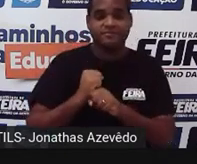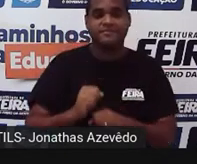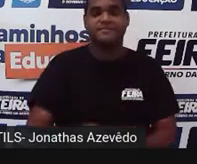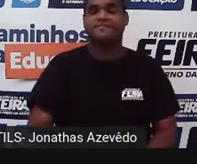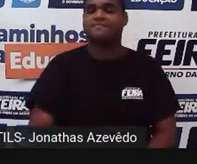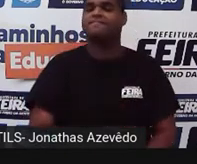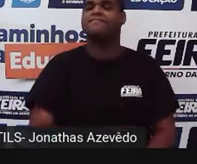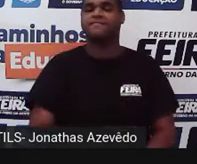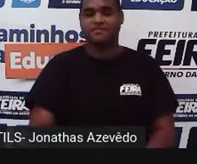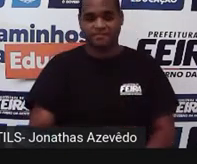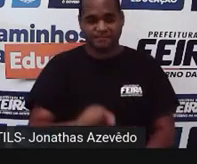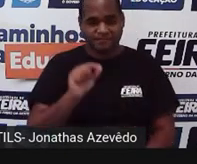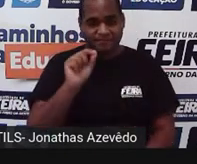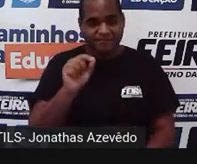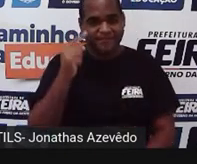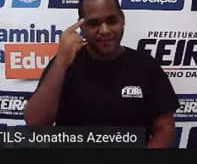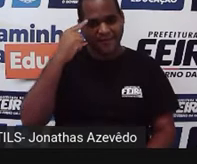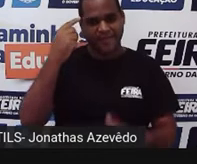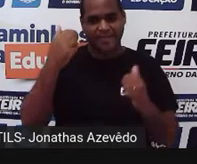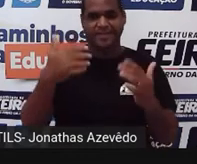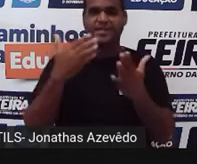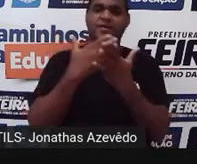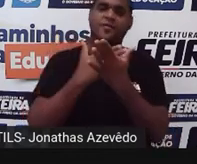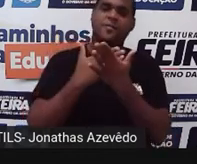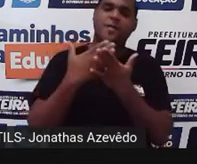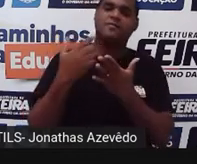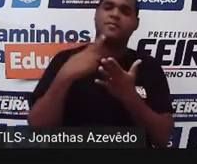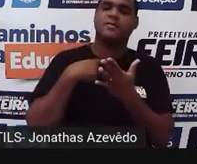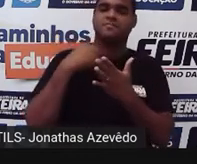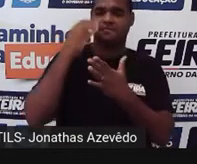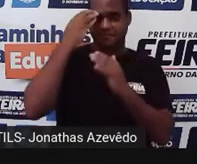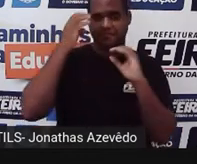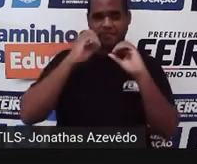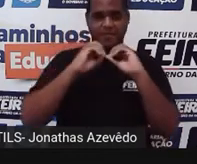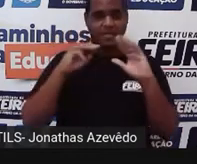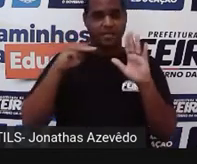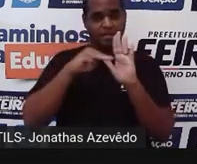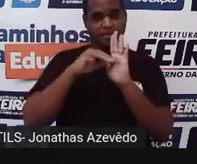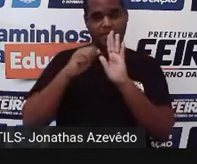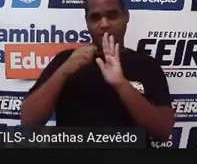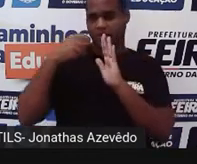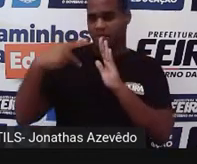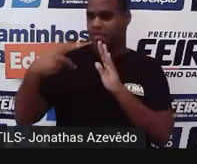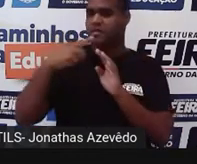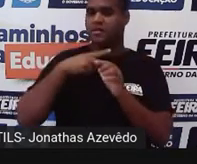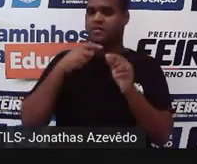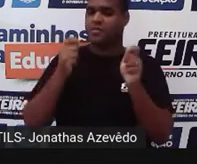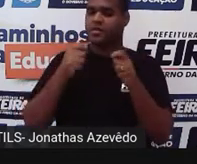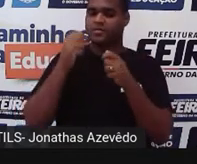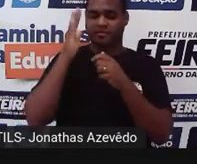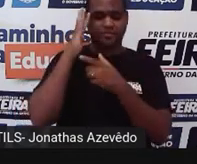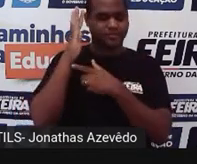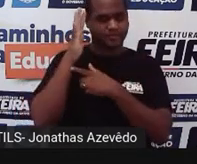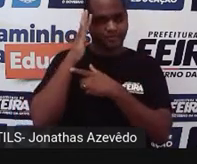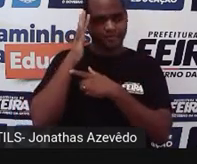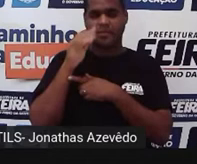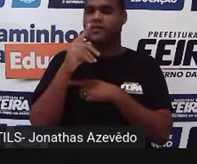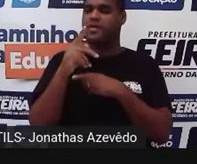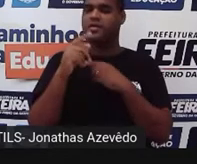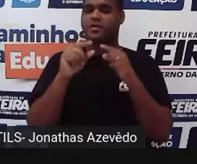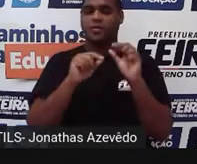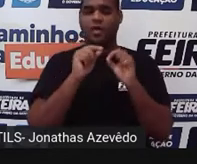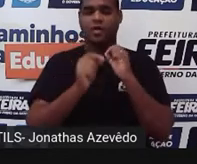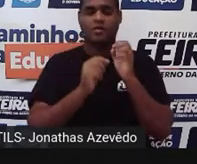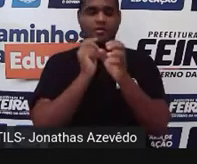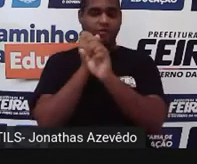Pronto. É aqui que a gente começa a entender a média aritmética ponderada. Como fazer o cálculo